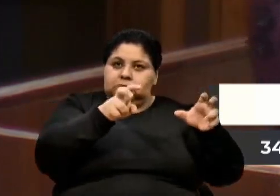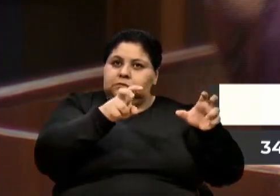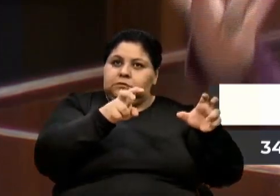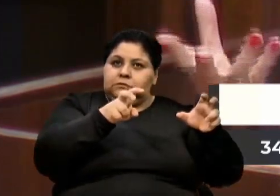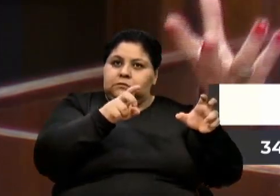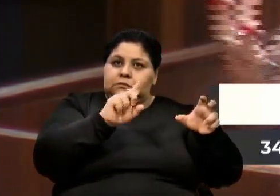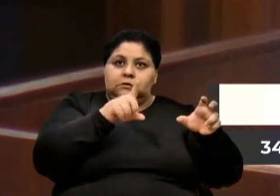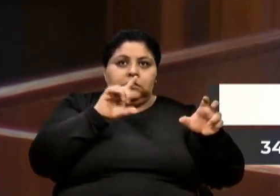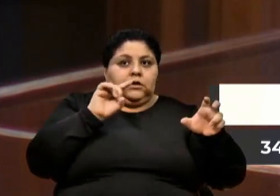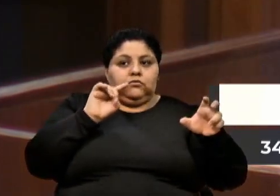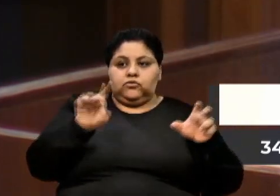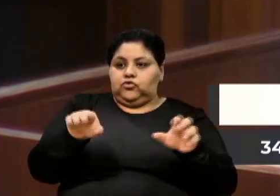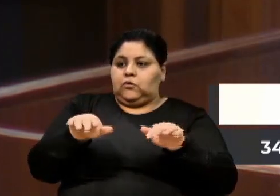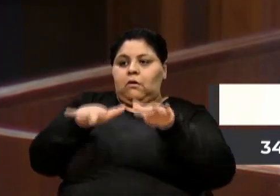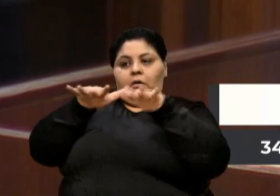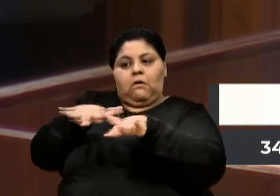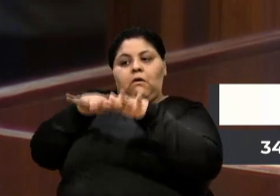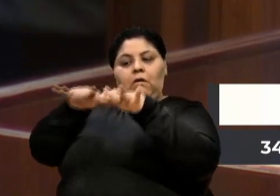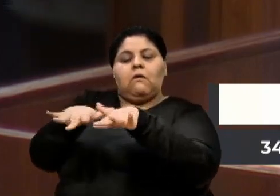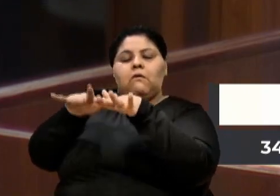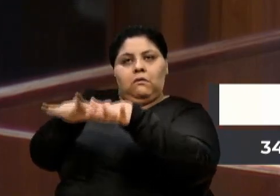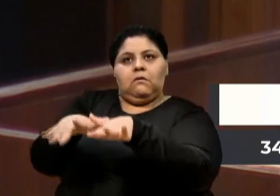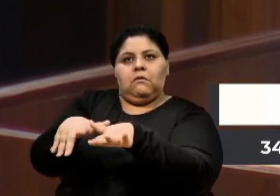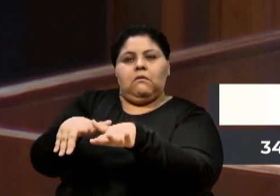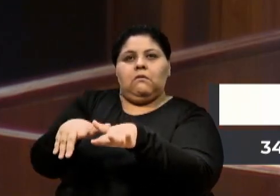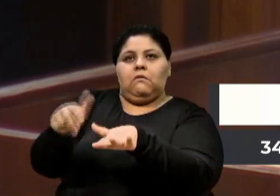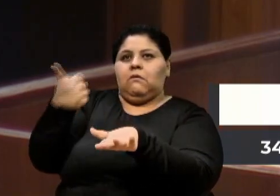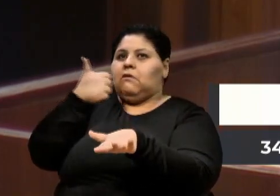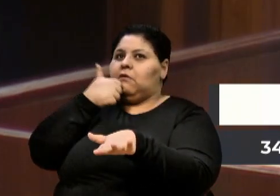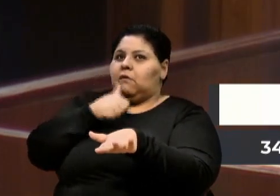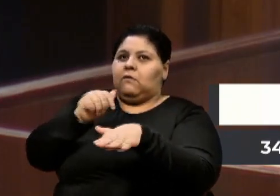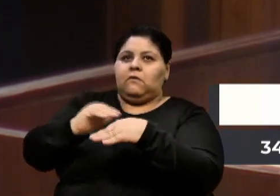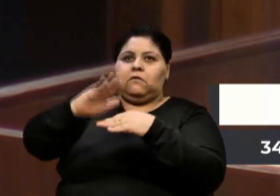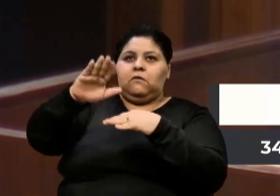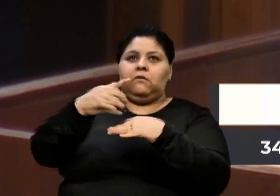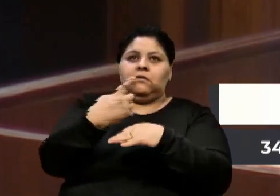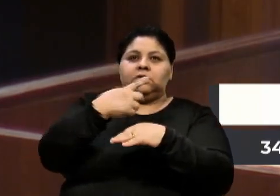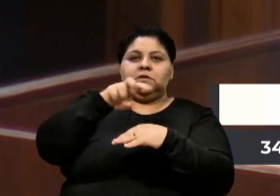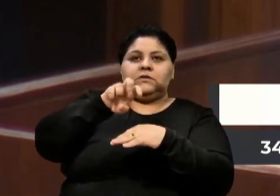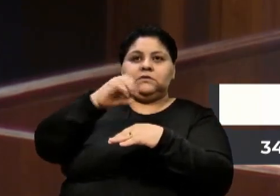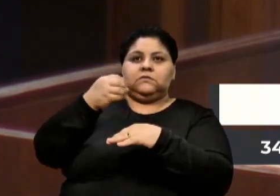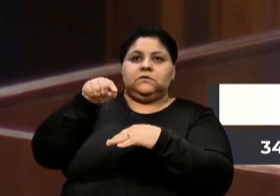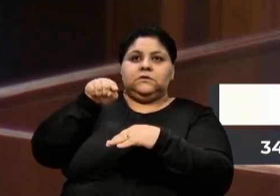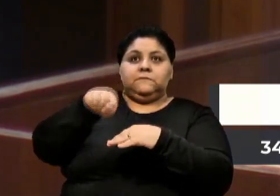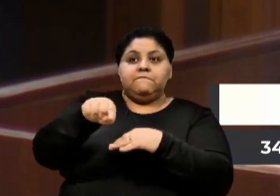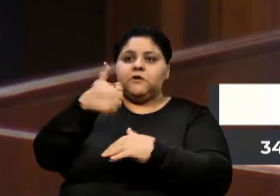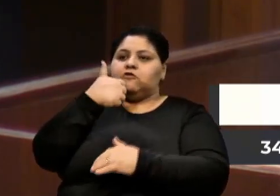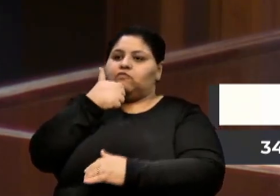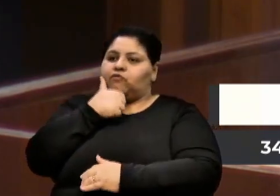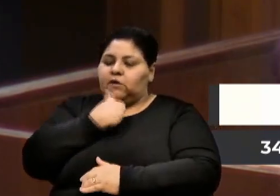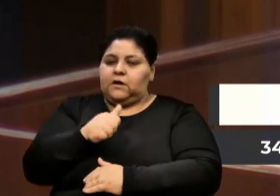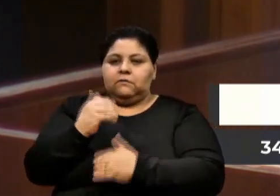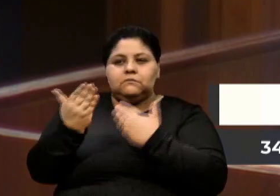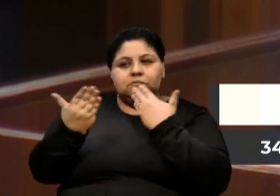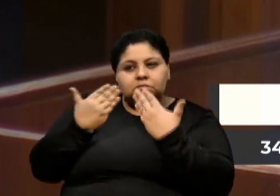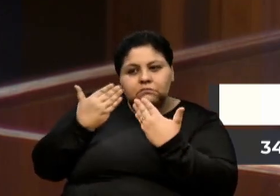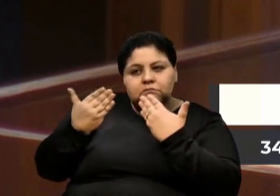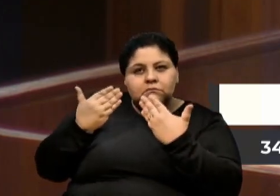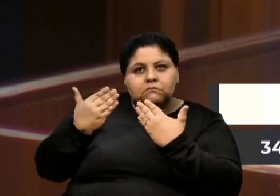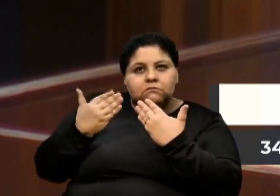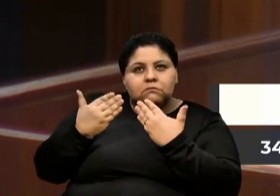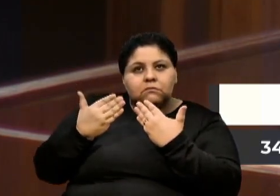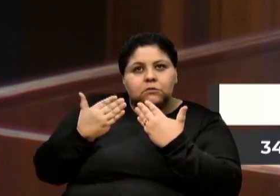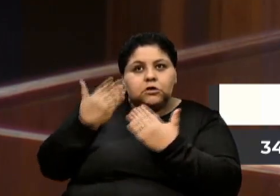esta caminhada. São mulheres, mais de 150 mil mulheres, foi avaliado, que vão do Brasil